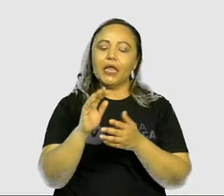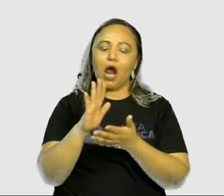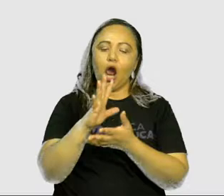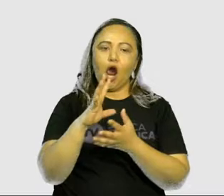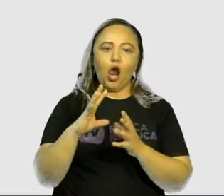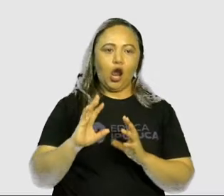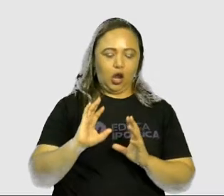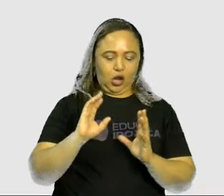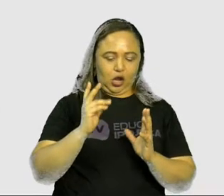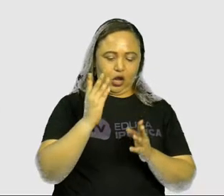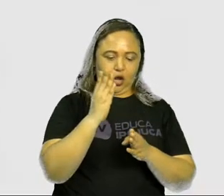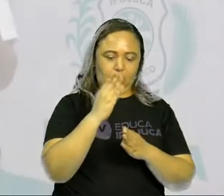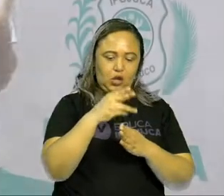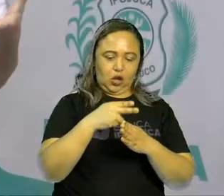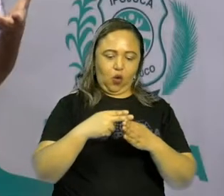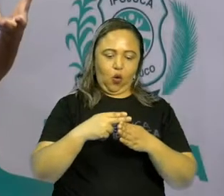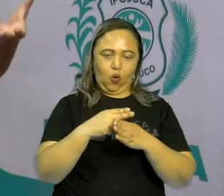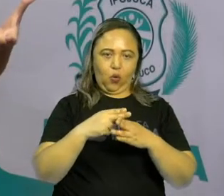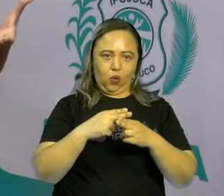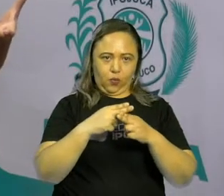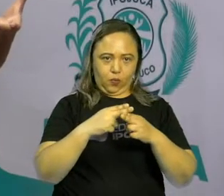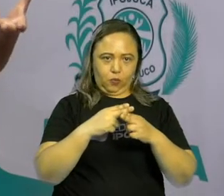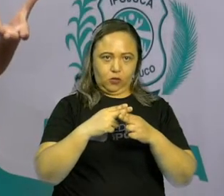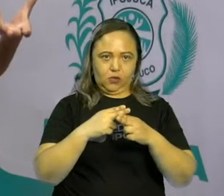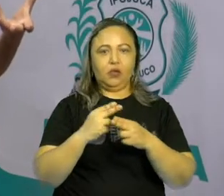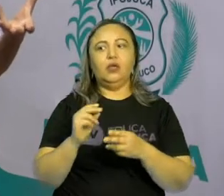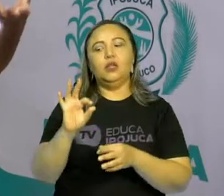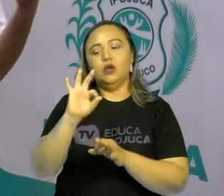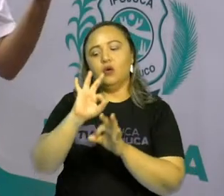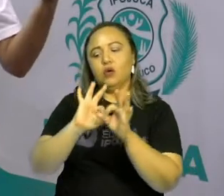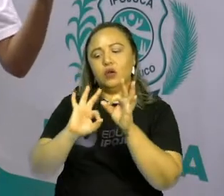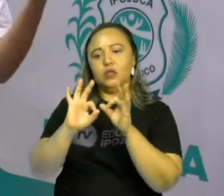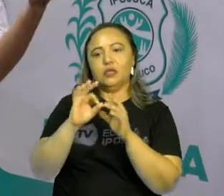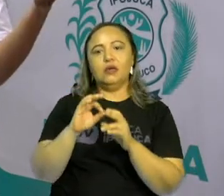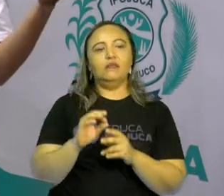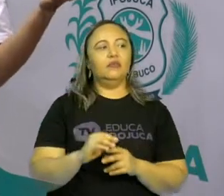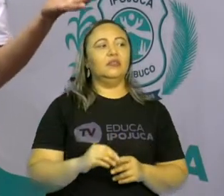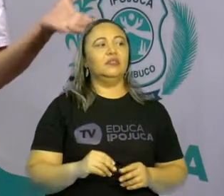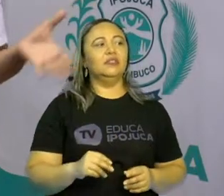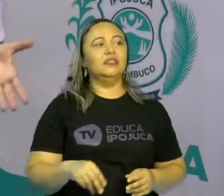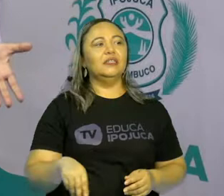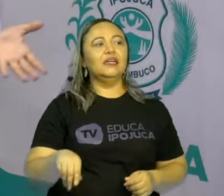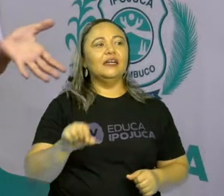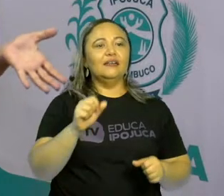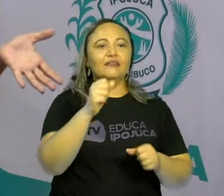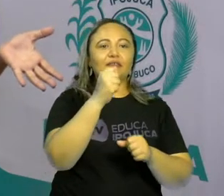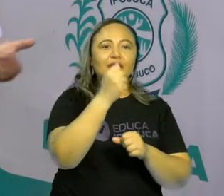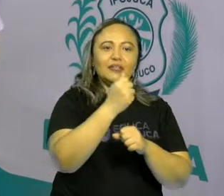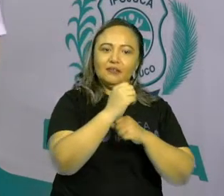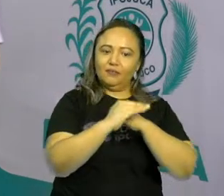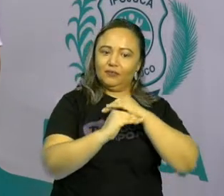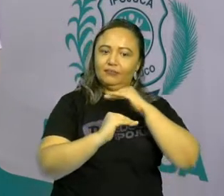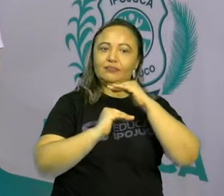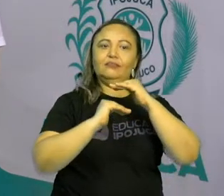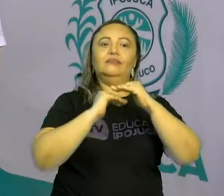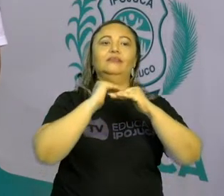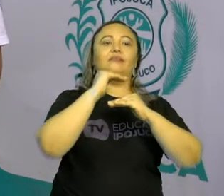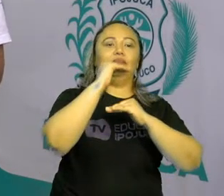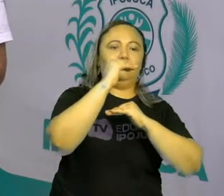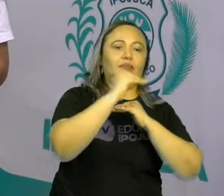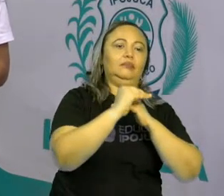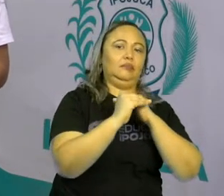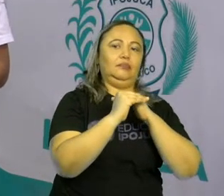montavam os seus próprios instrumentos para usar naqueles que eles começaram a se desenvolver. Veja que